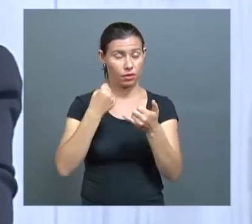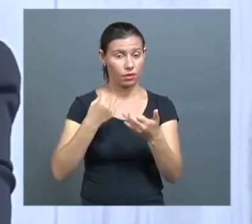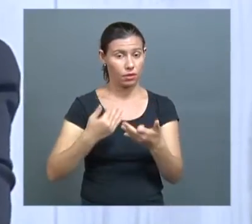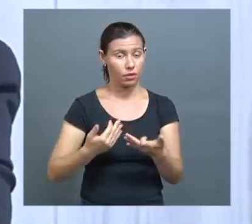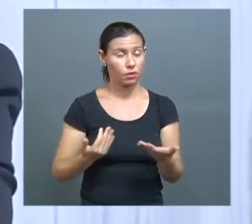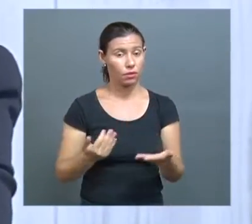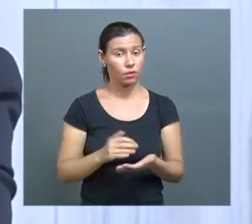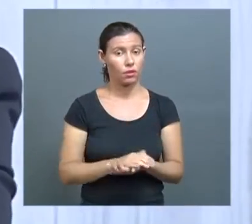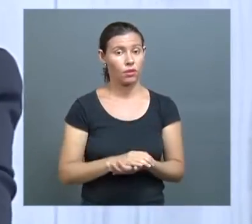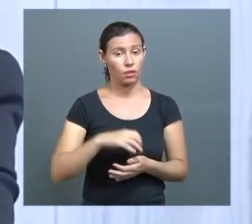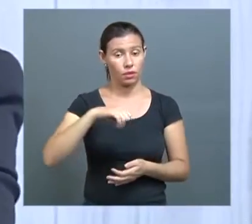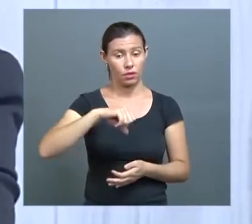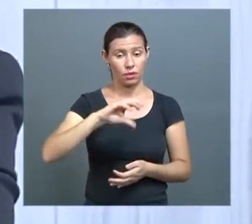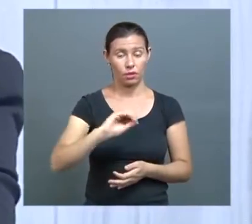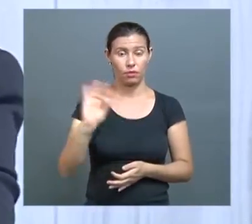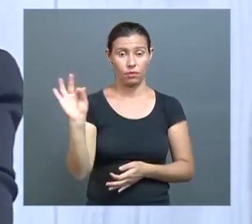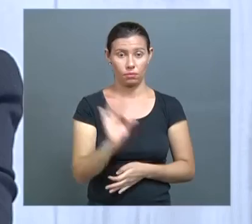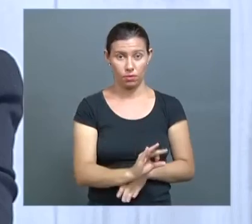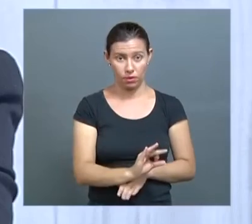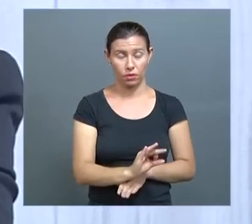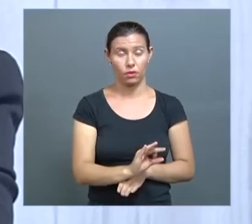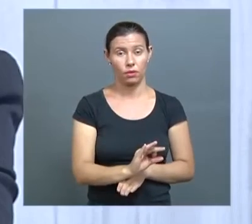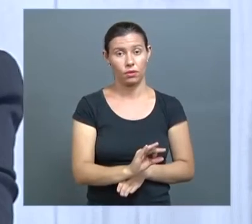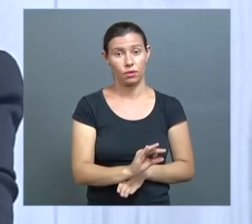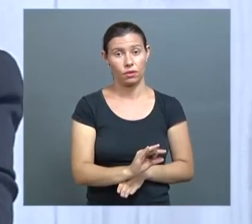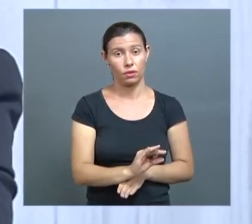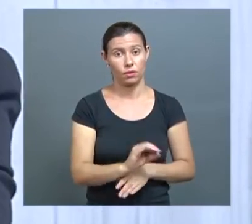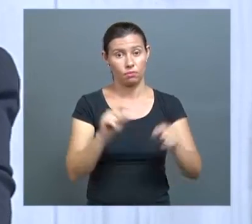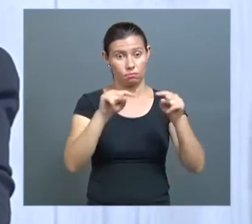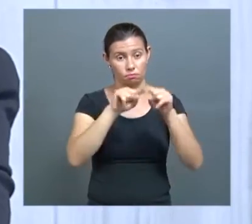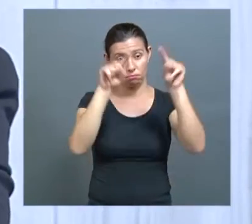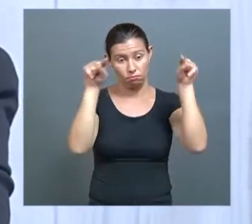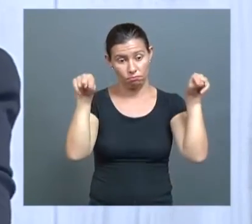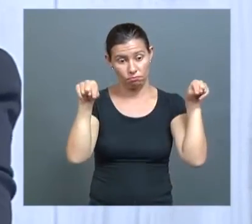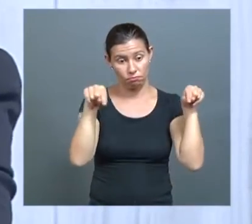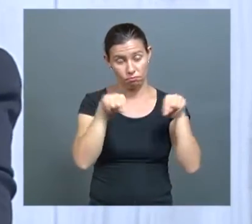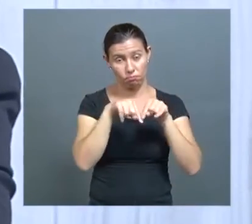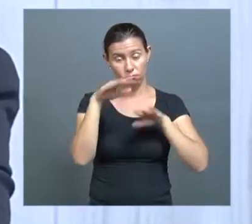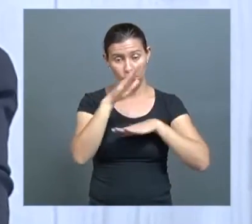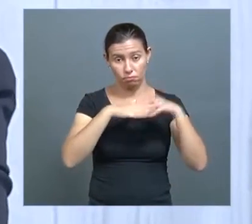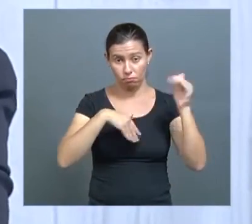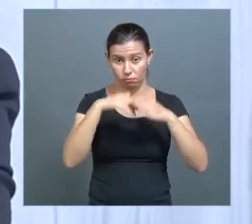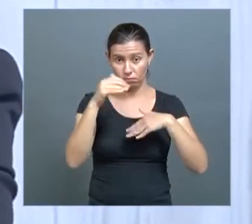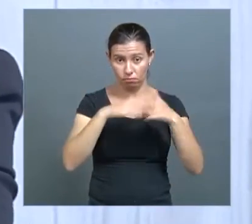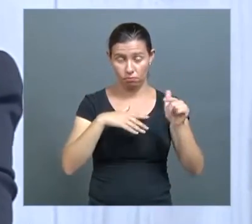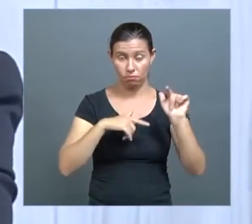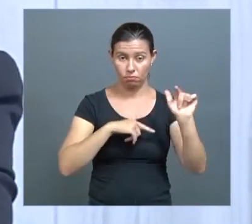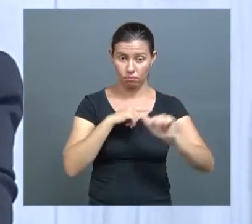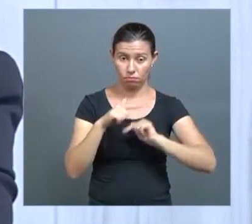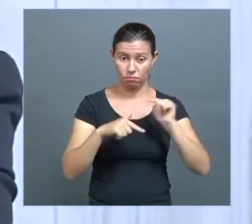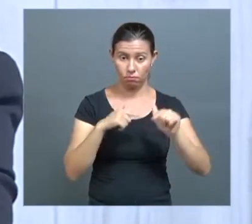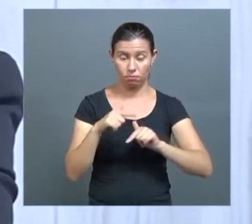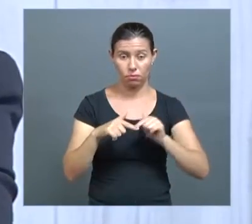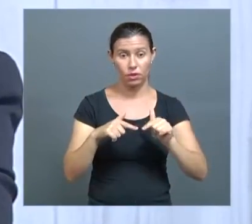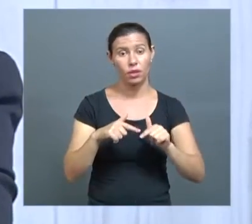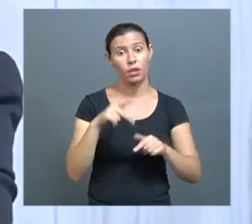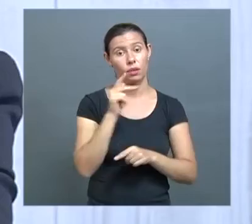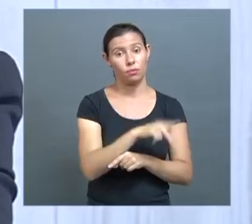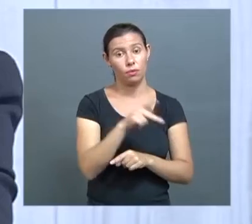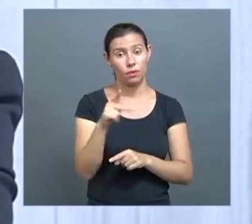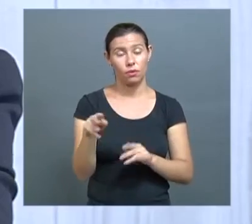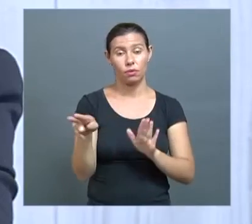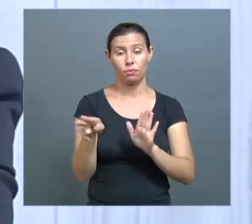90% do quadro de profissionais que atuavam eram professores em dedicação